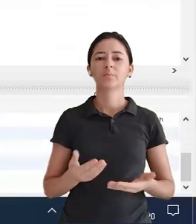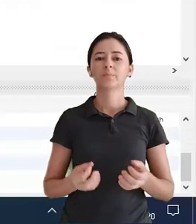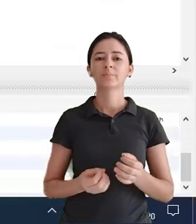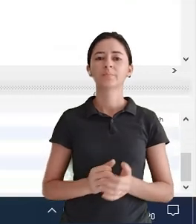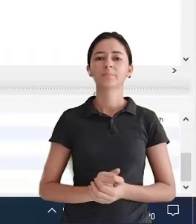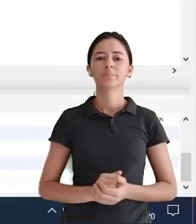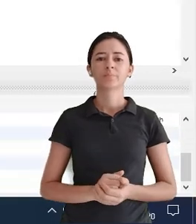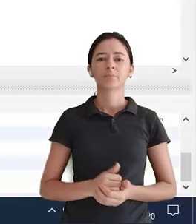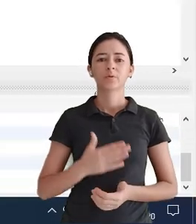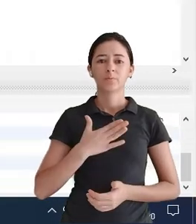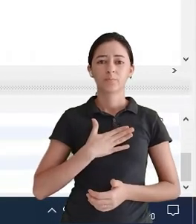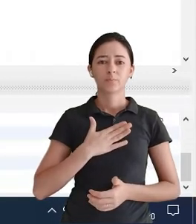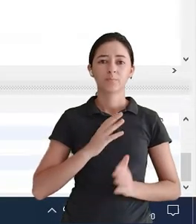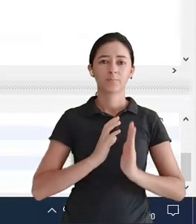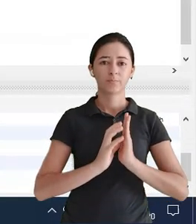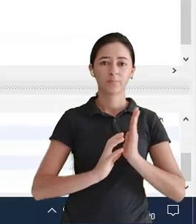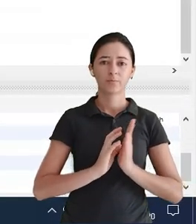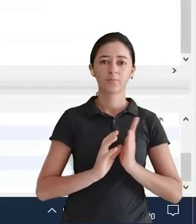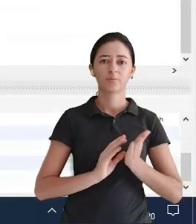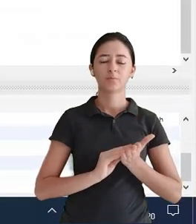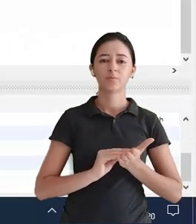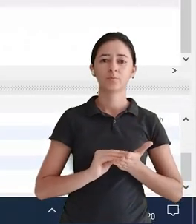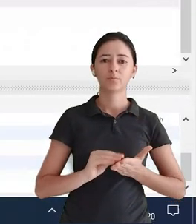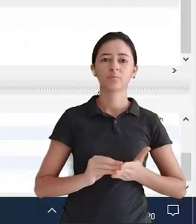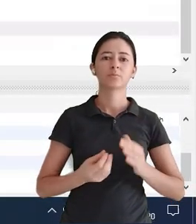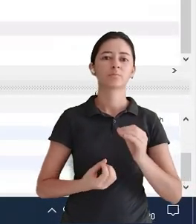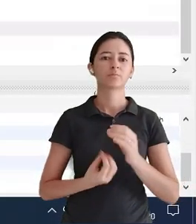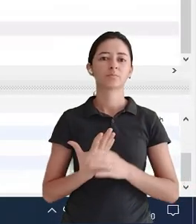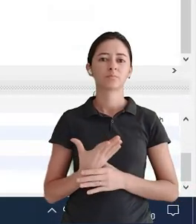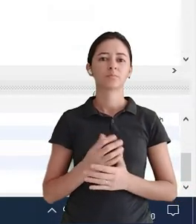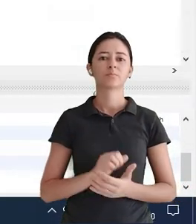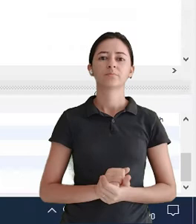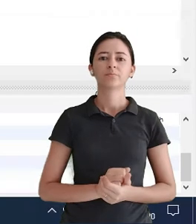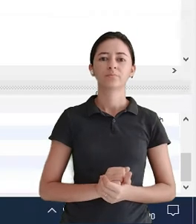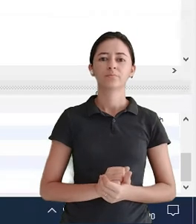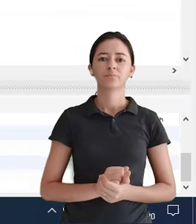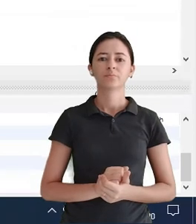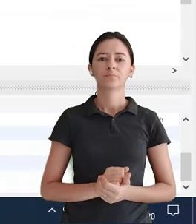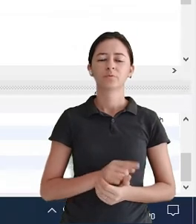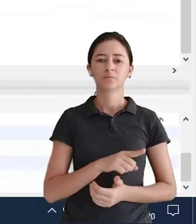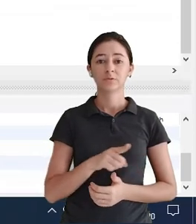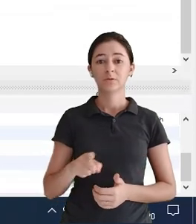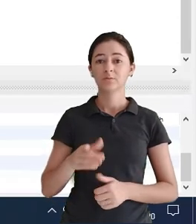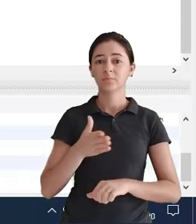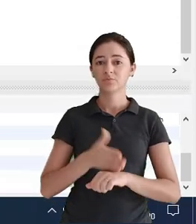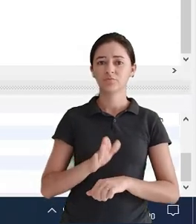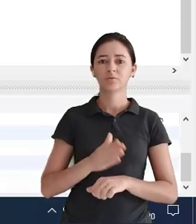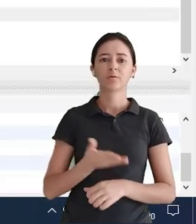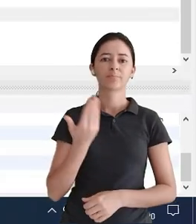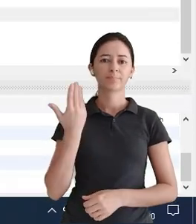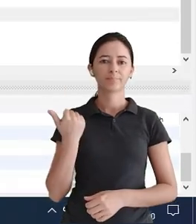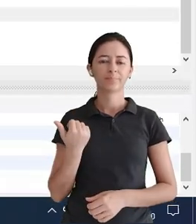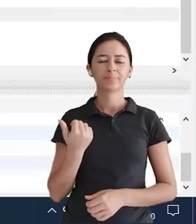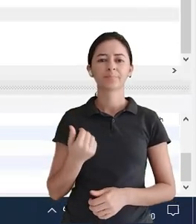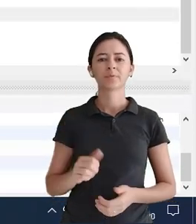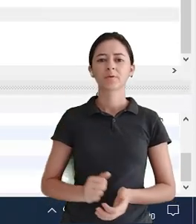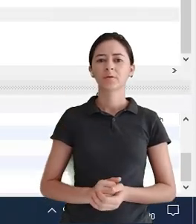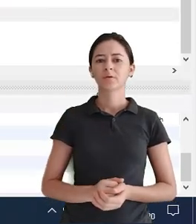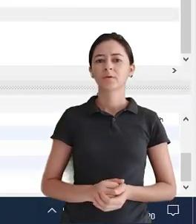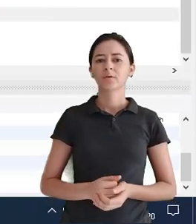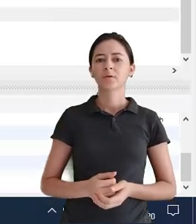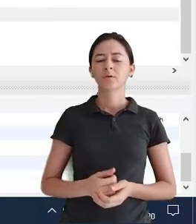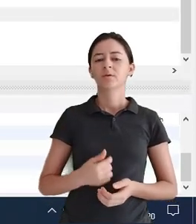aqui Então beleza Então tá Tá aqui o meu banco criado Tá? É o banco criado Que foi criado Para vocês exercitarem